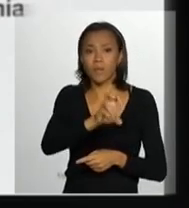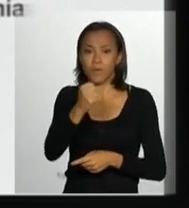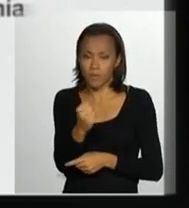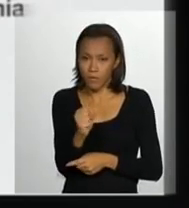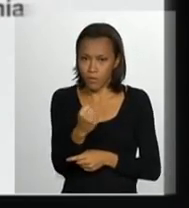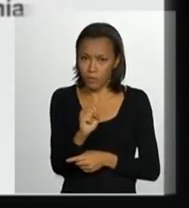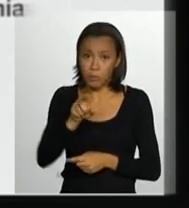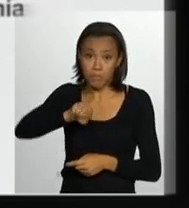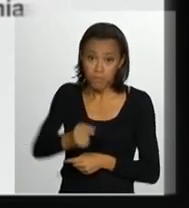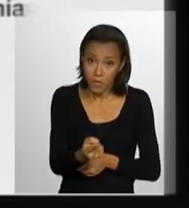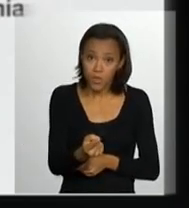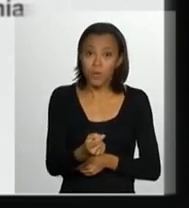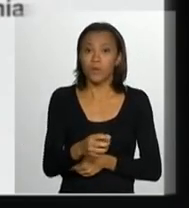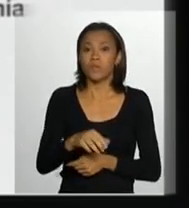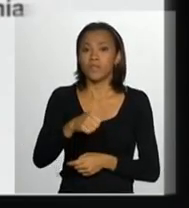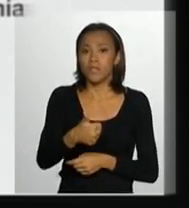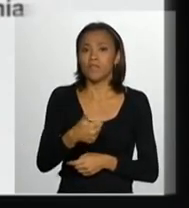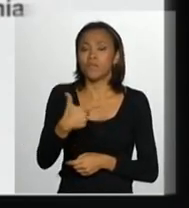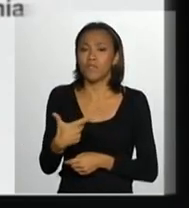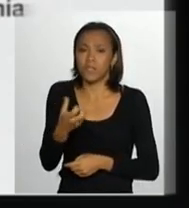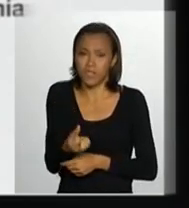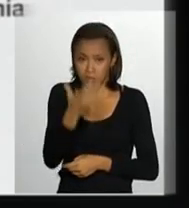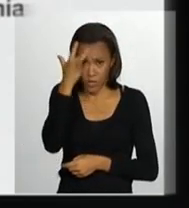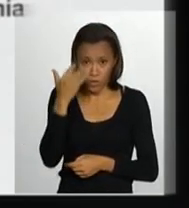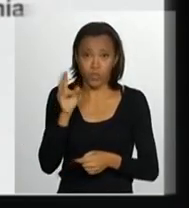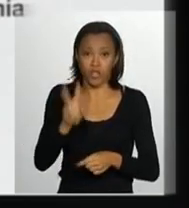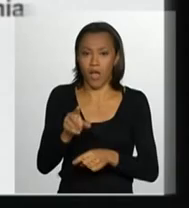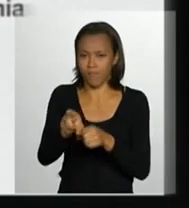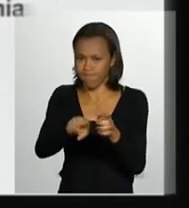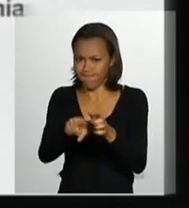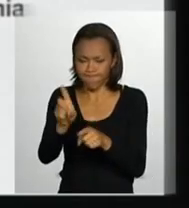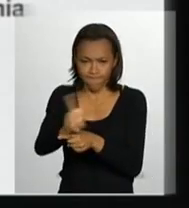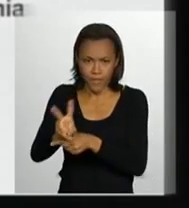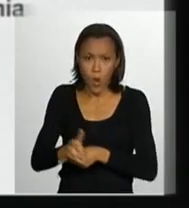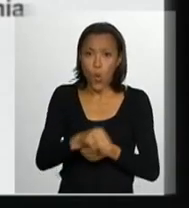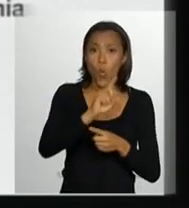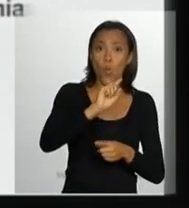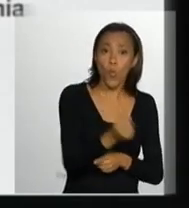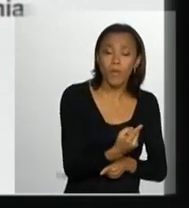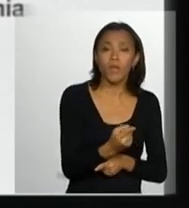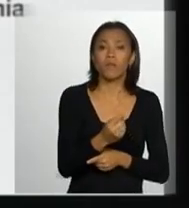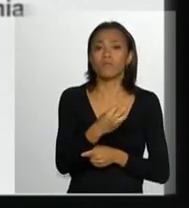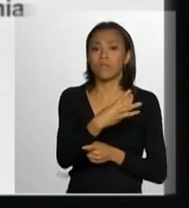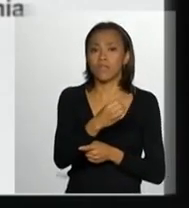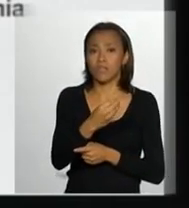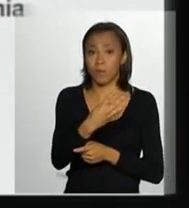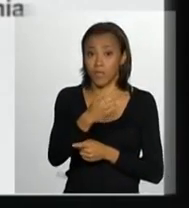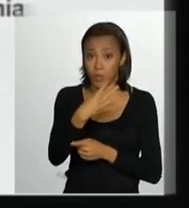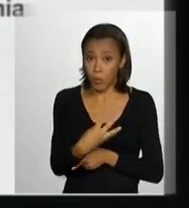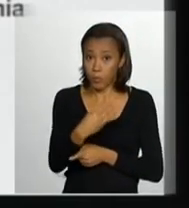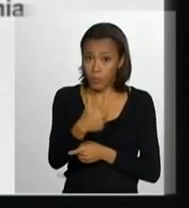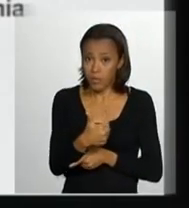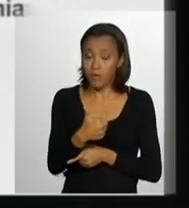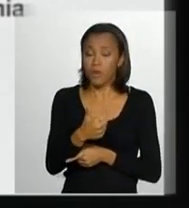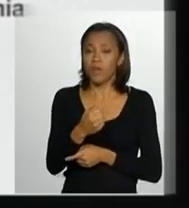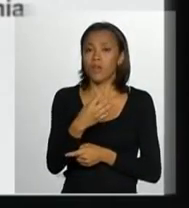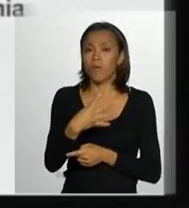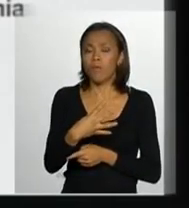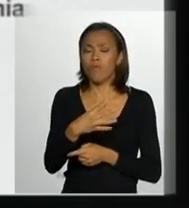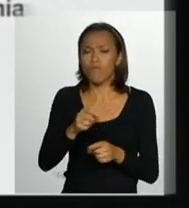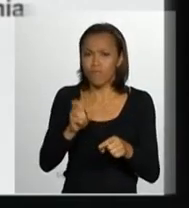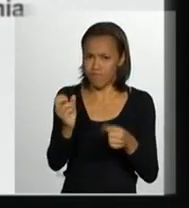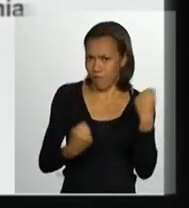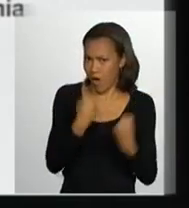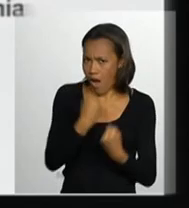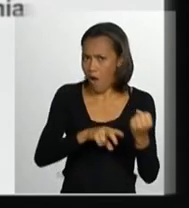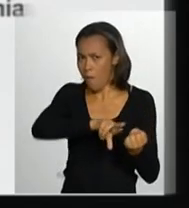758.126 pessoas fiscalizadas, 1.341.408 veículos